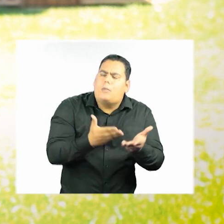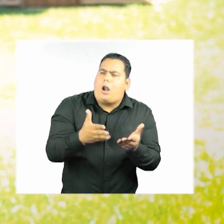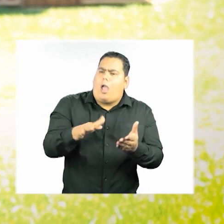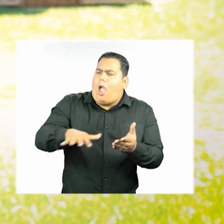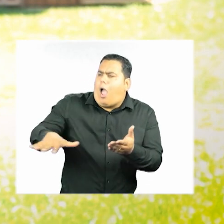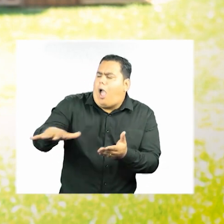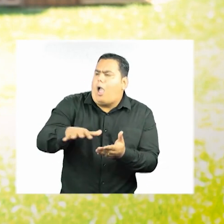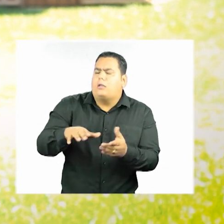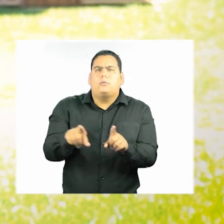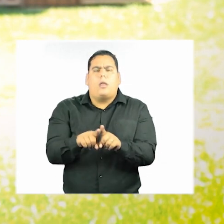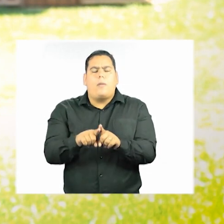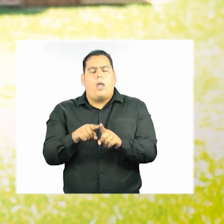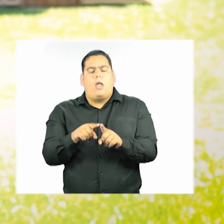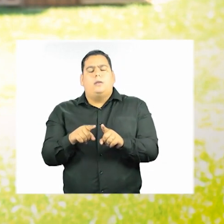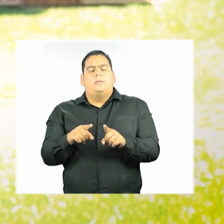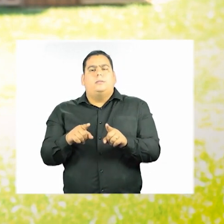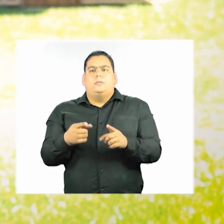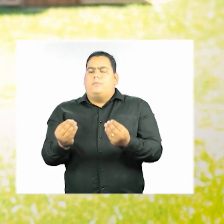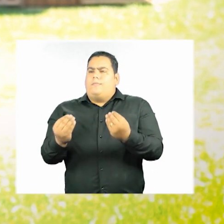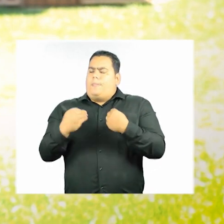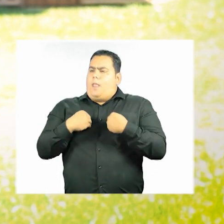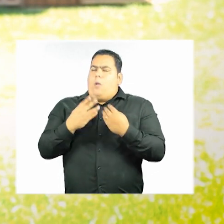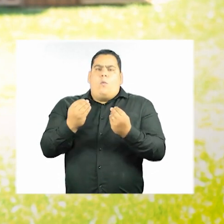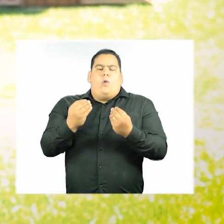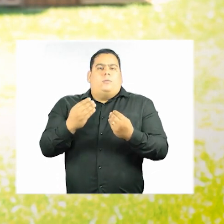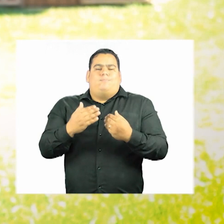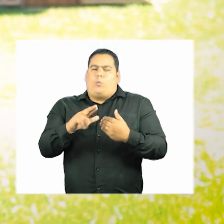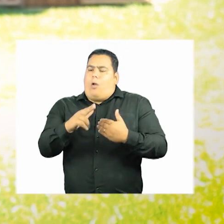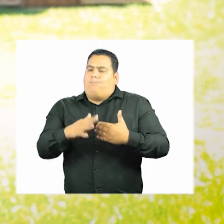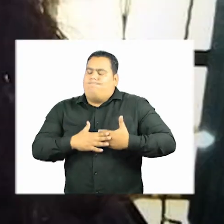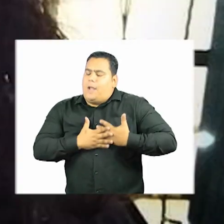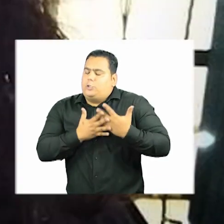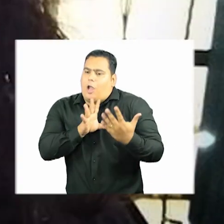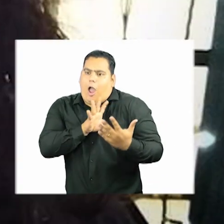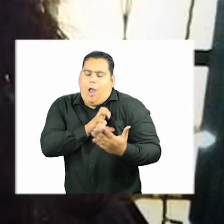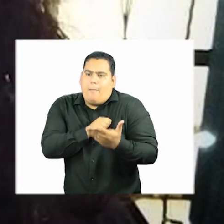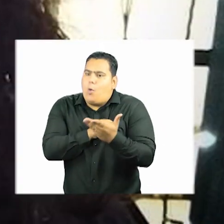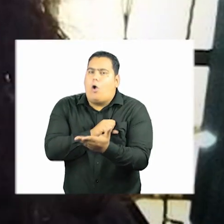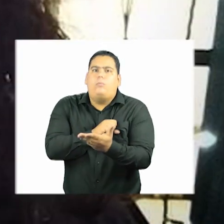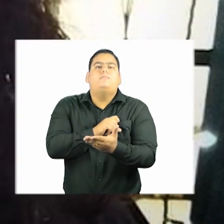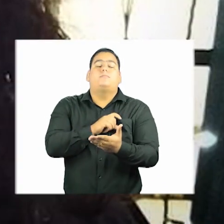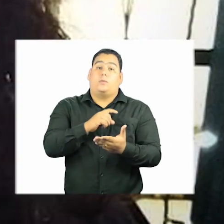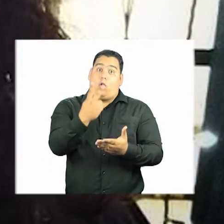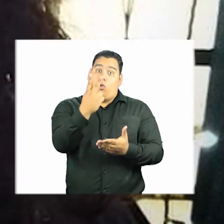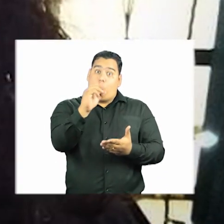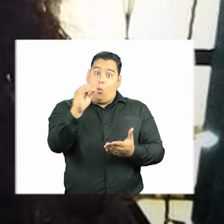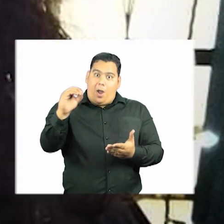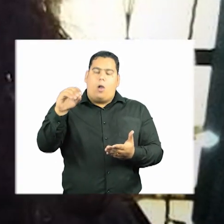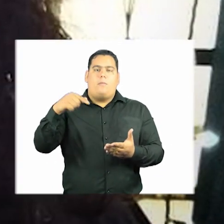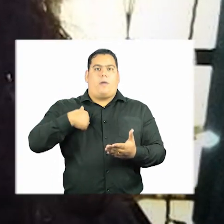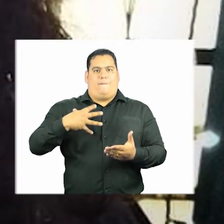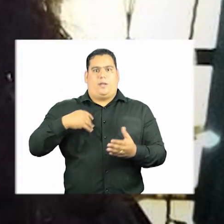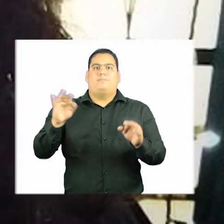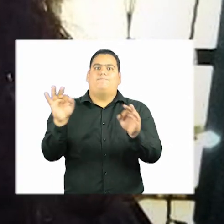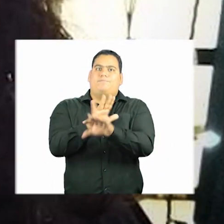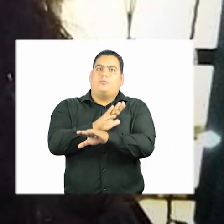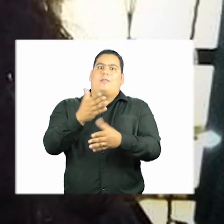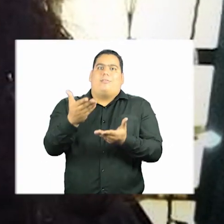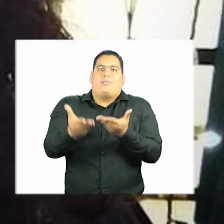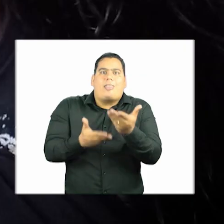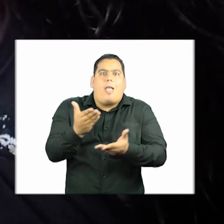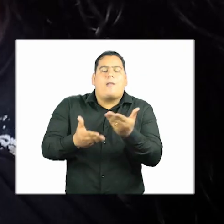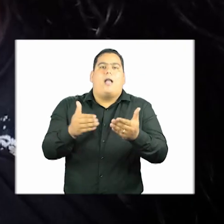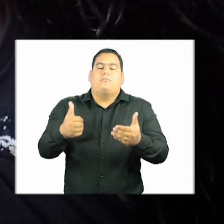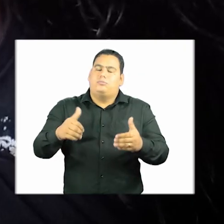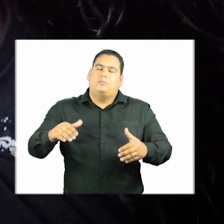corpo clínico, e aquilo foi me deixando muito apaixonada. No ano 2000, quando a minha filha terminou o tratamento, graças a Deus com